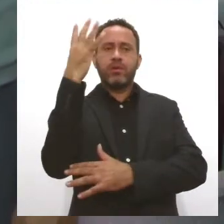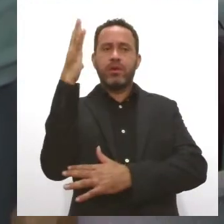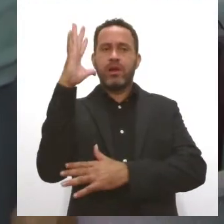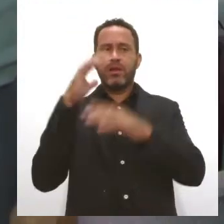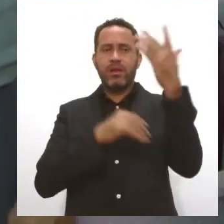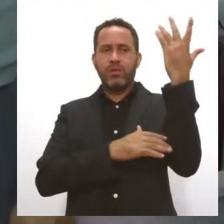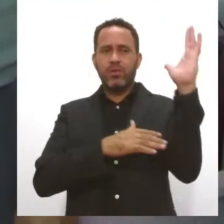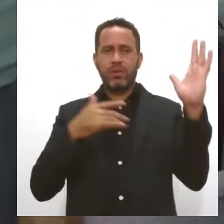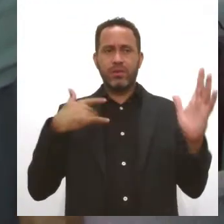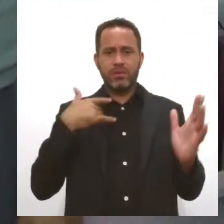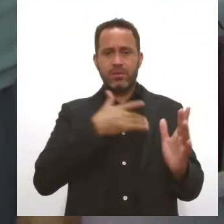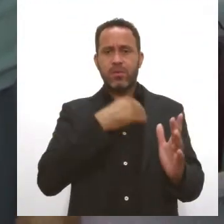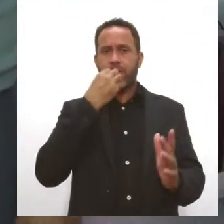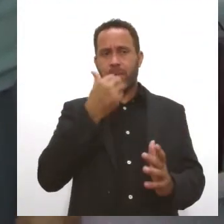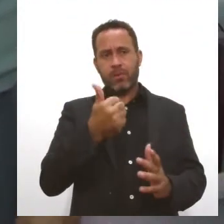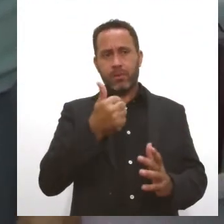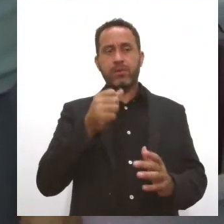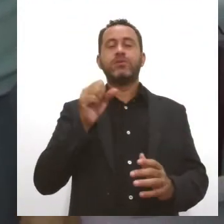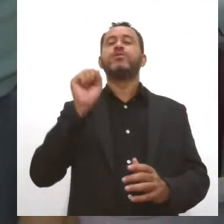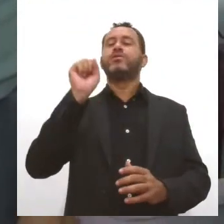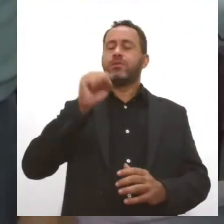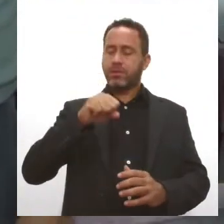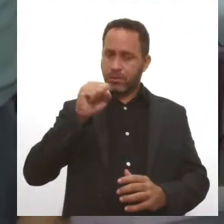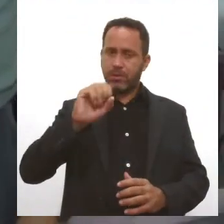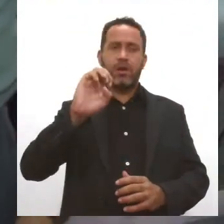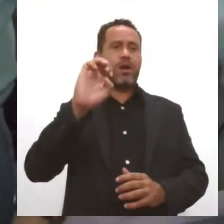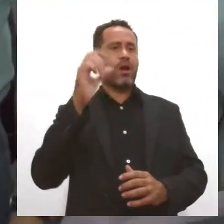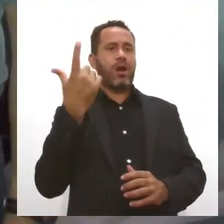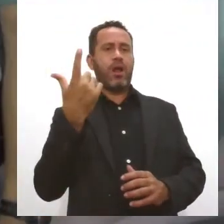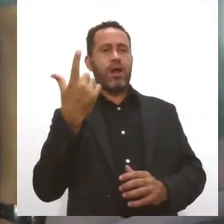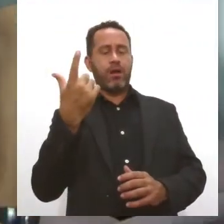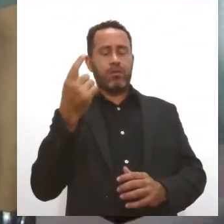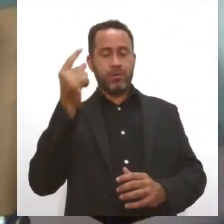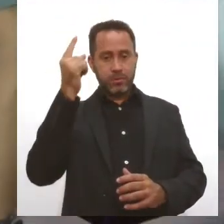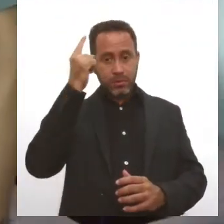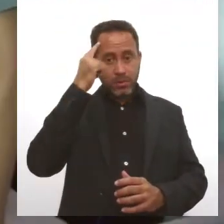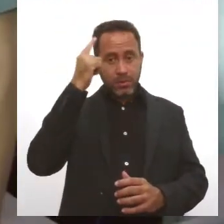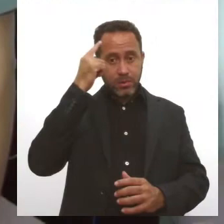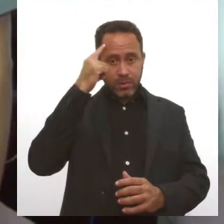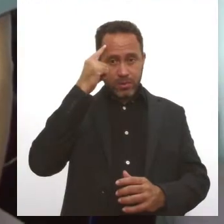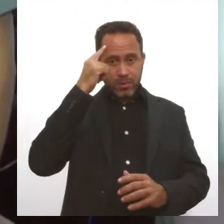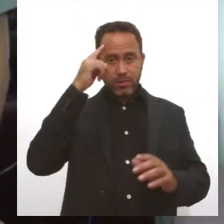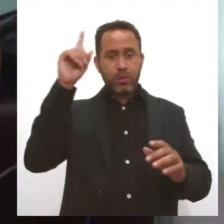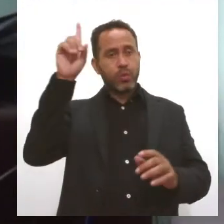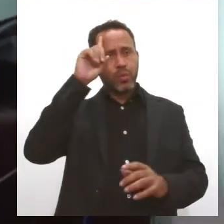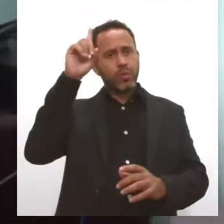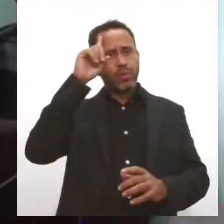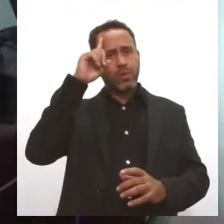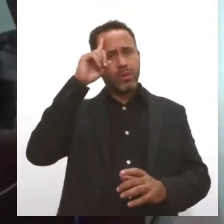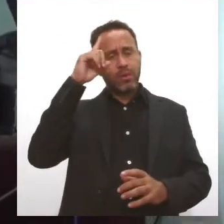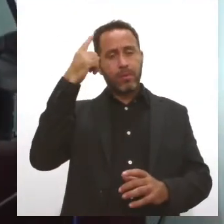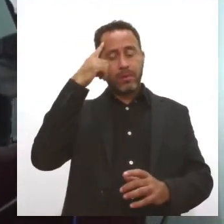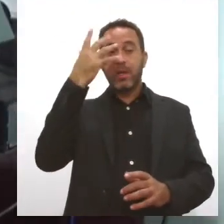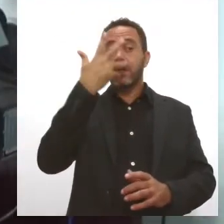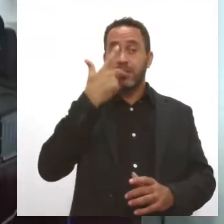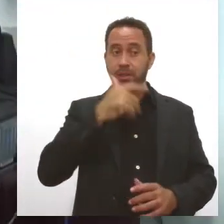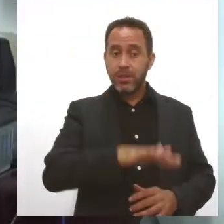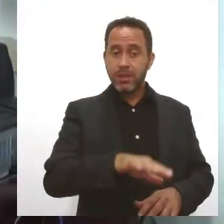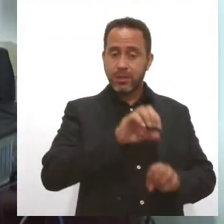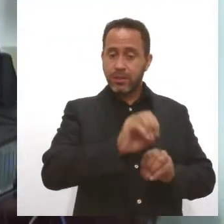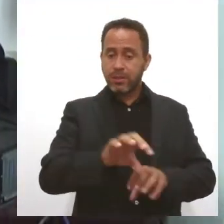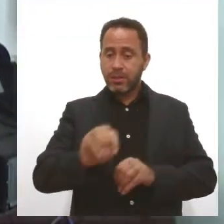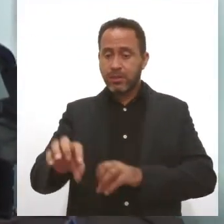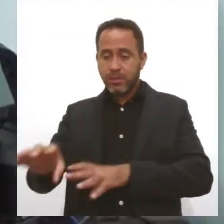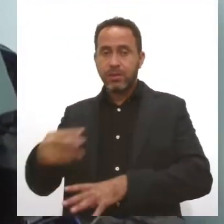saudável. Sim, sem dúvida nenhuma, a conscientização. Ela ocorre em todos os níveis, as crianças, nas